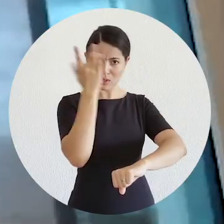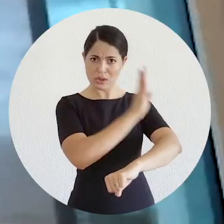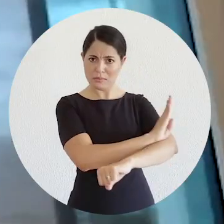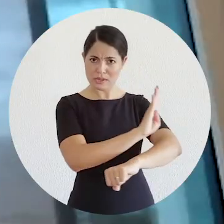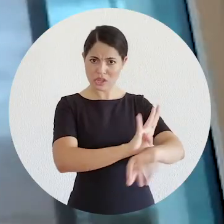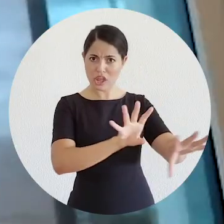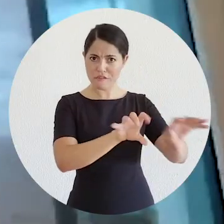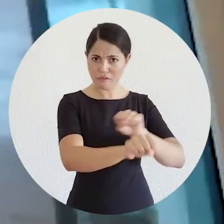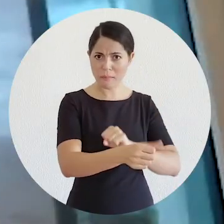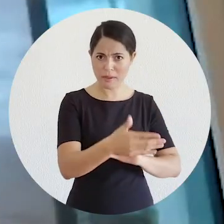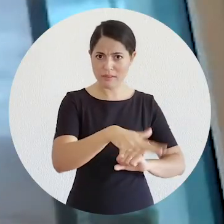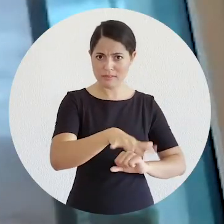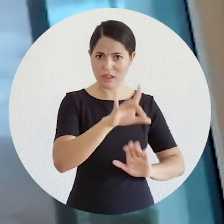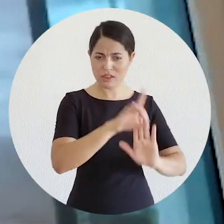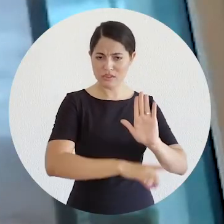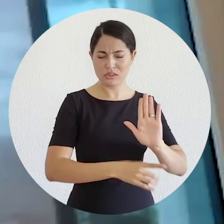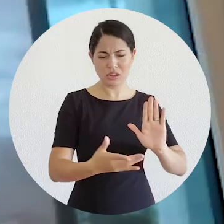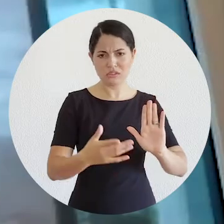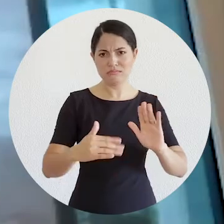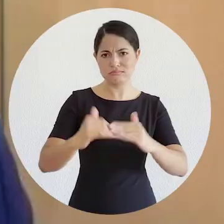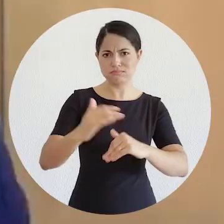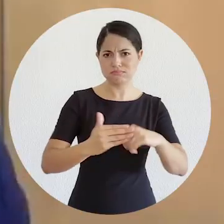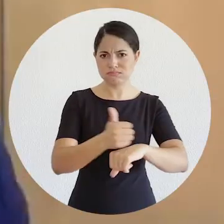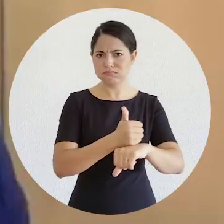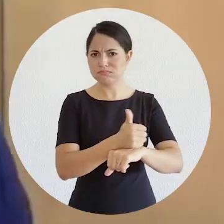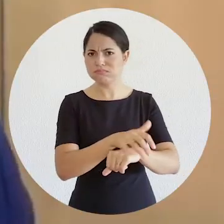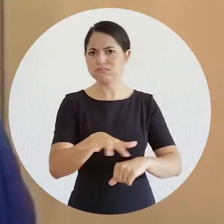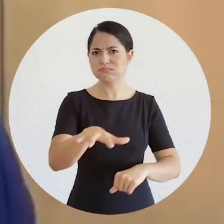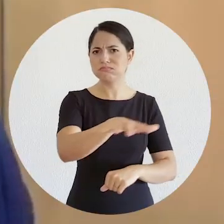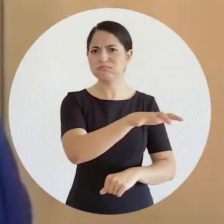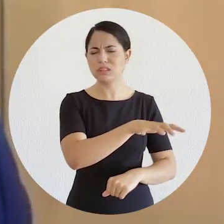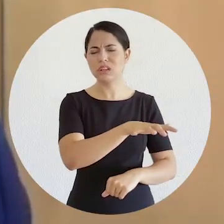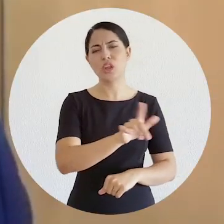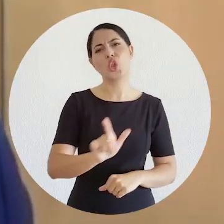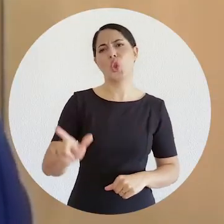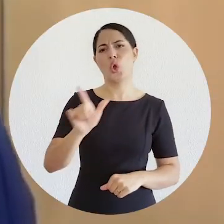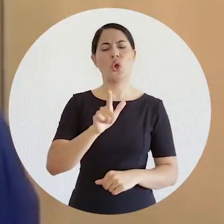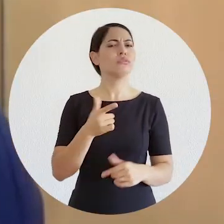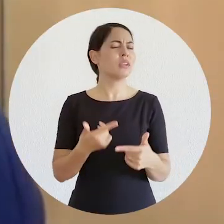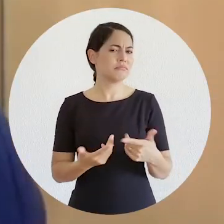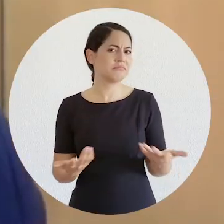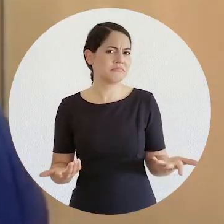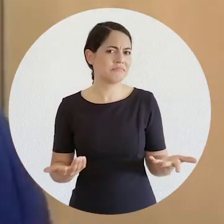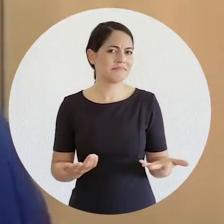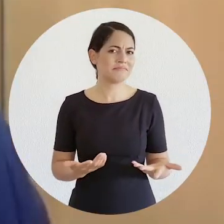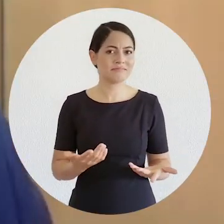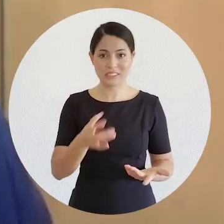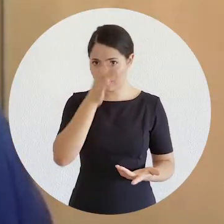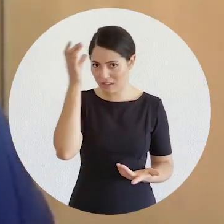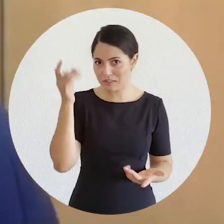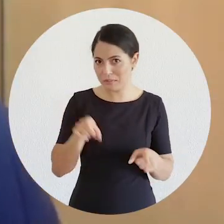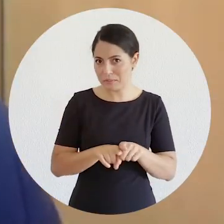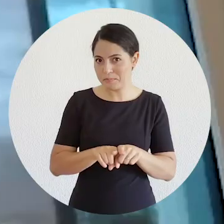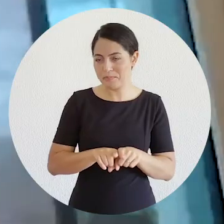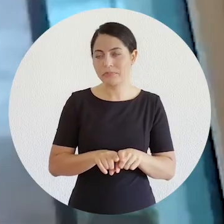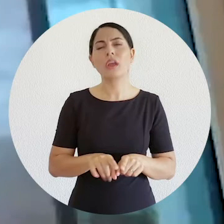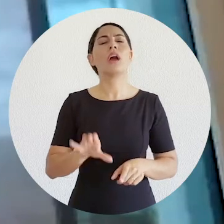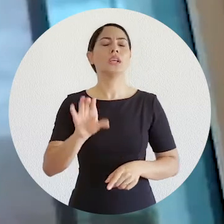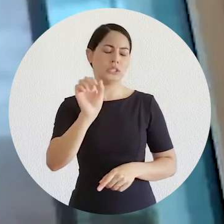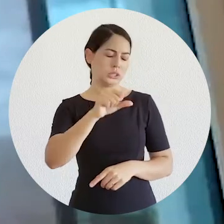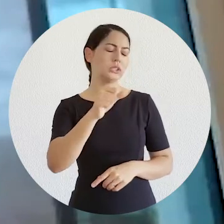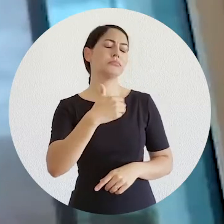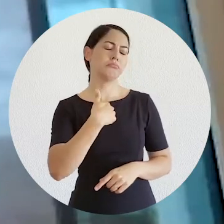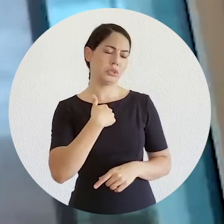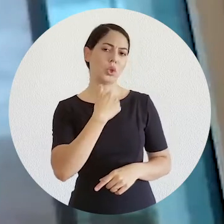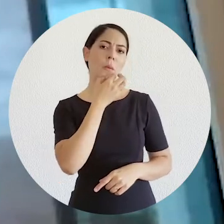futuros bachareis em direito, quanto para os profissionais da área? E, claro, os clientes, por não? Não, eu entendo que,